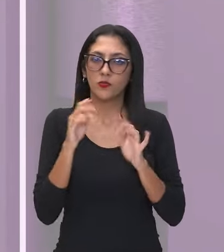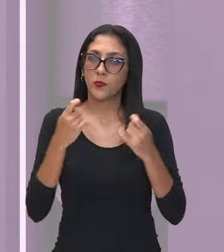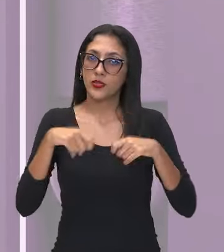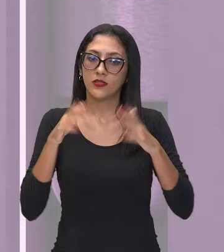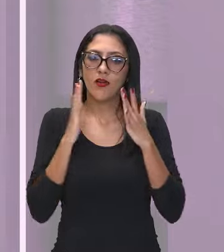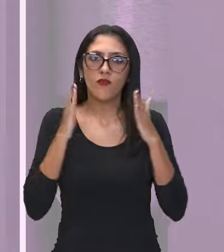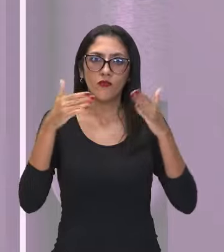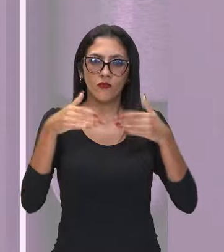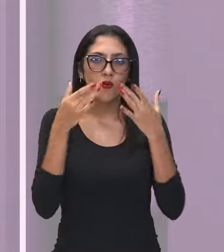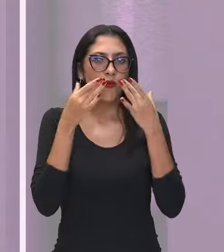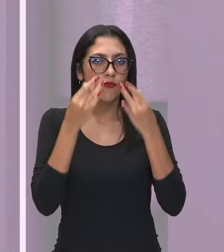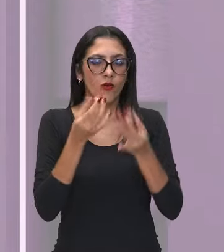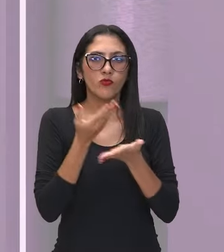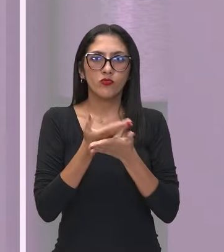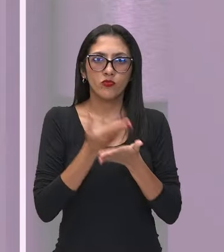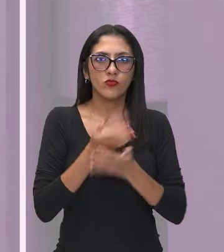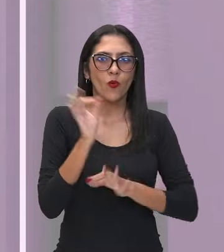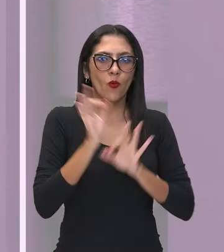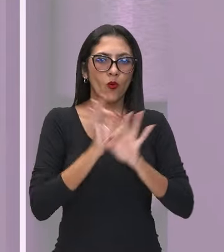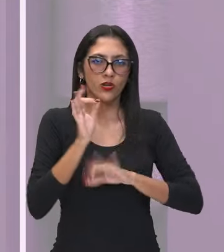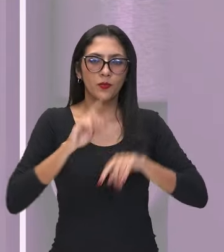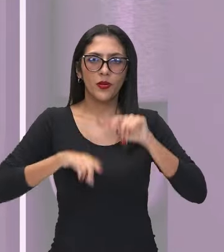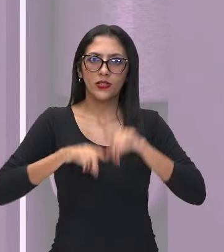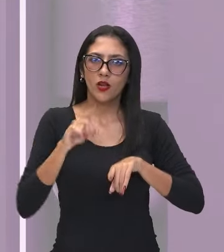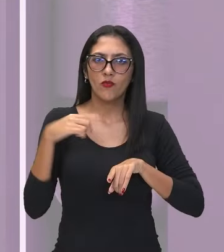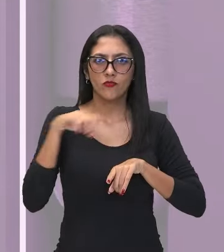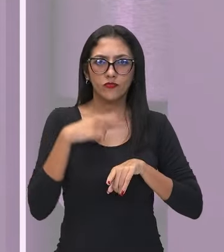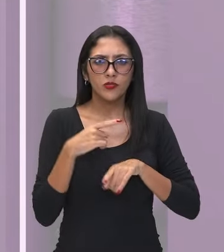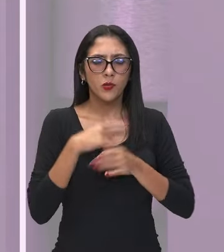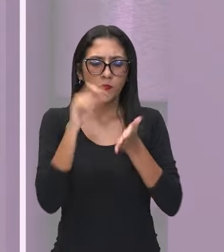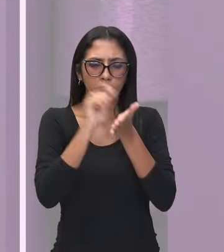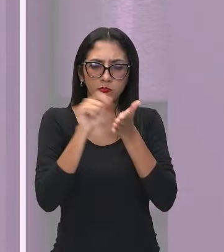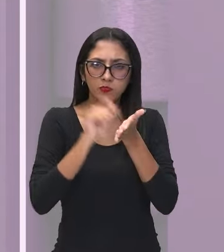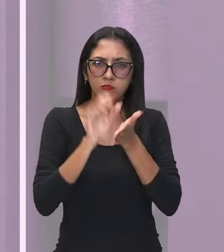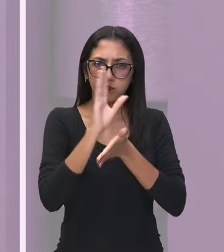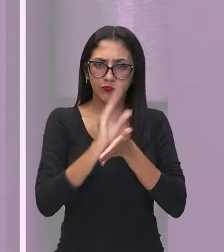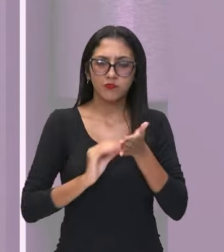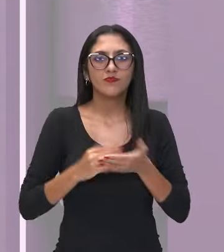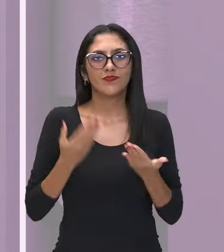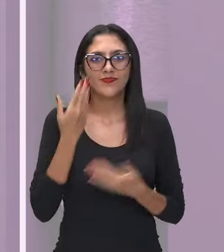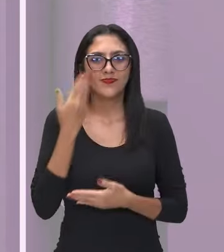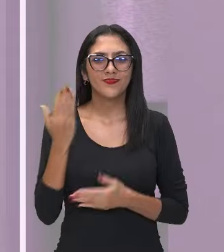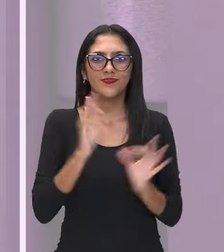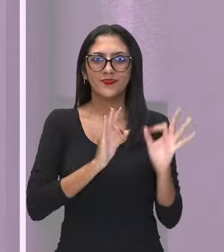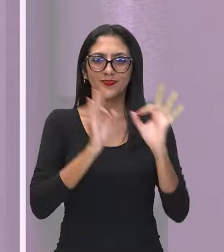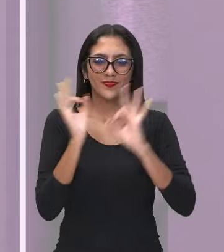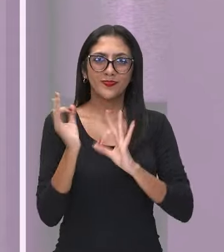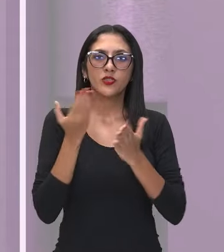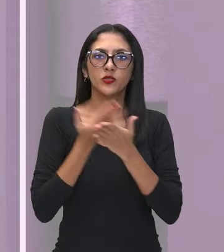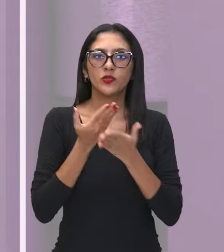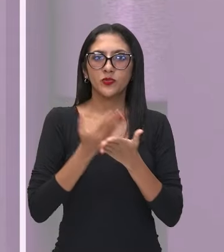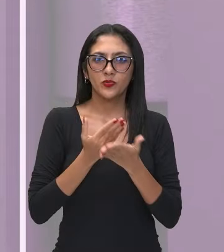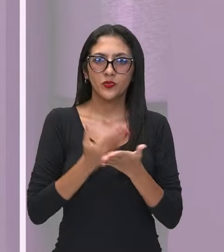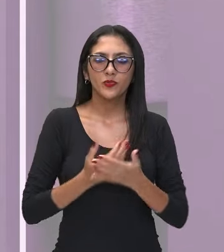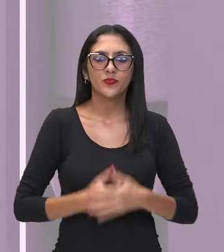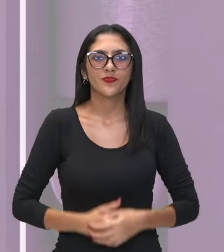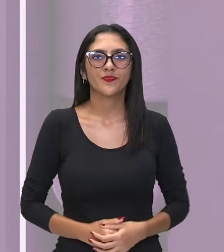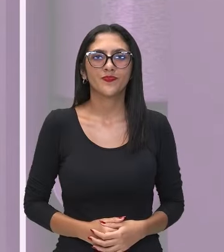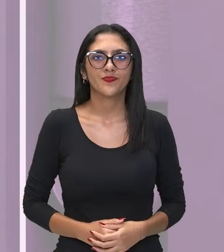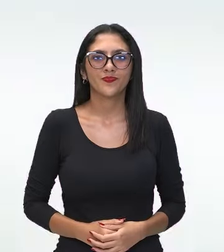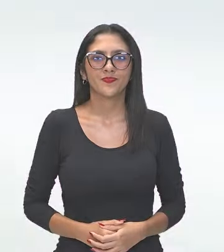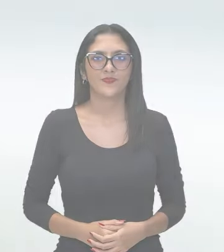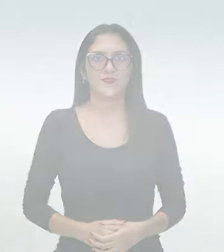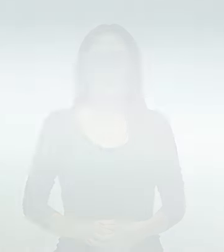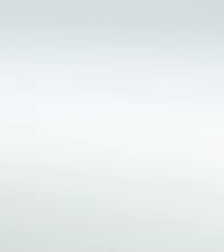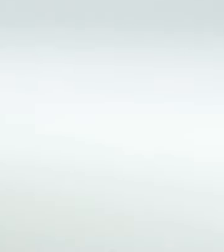organiza o seu material para realizar todas as anotações e vamos juntos estudar aí mais um pouco de matemática.